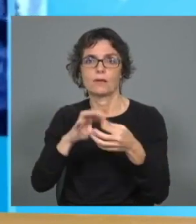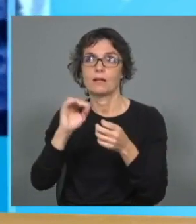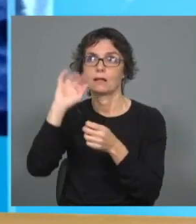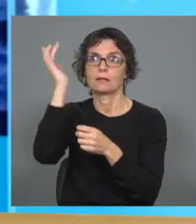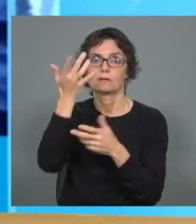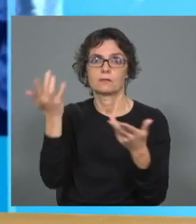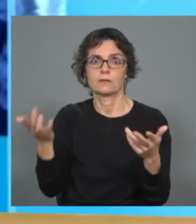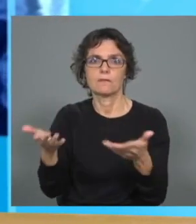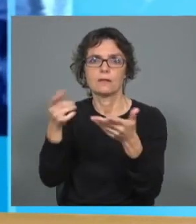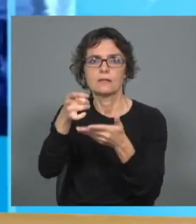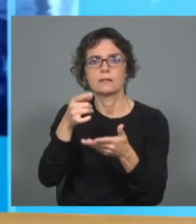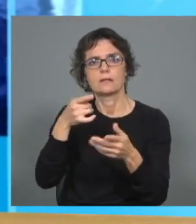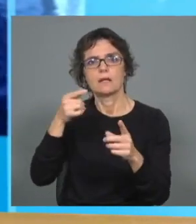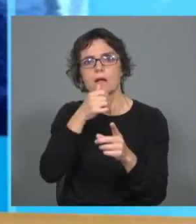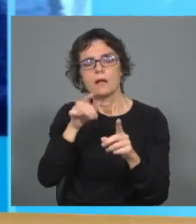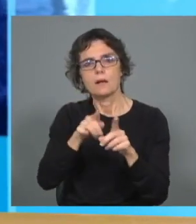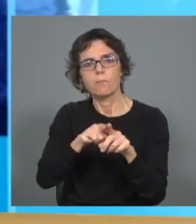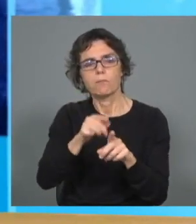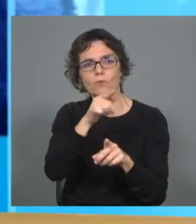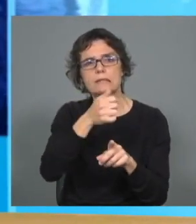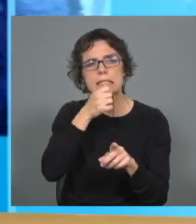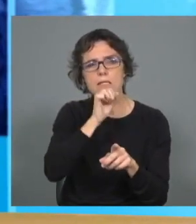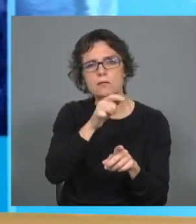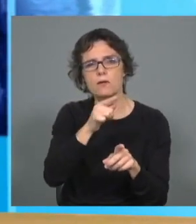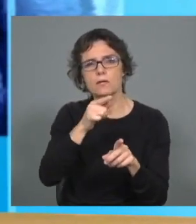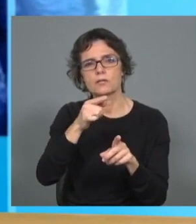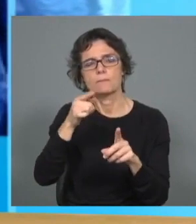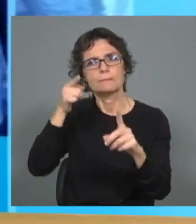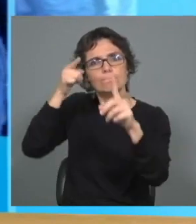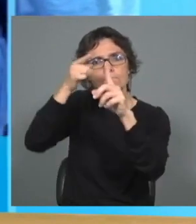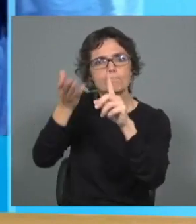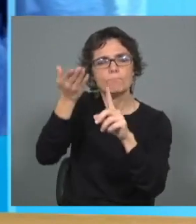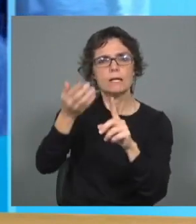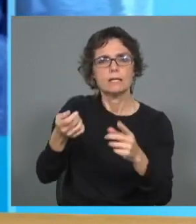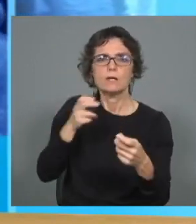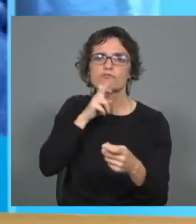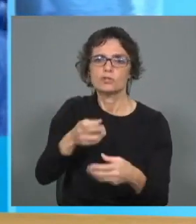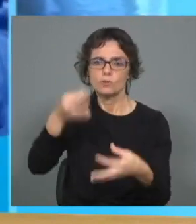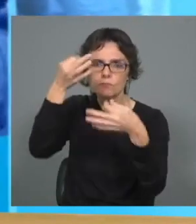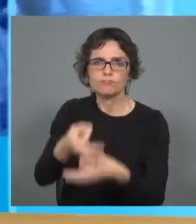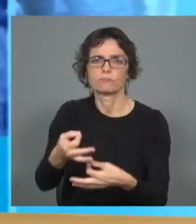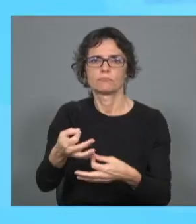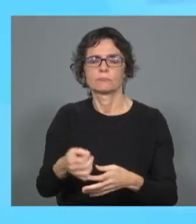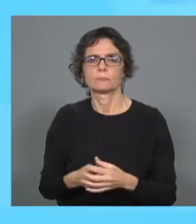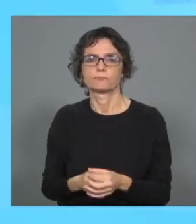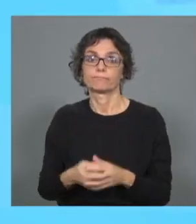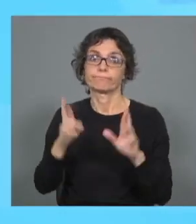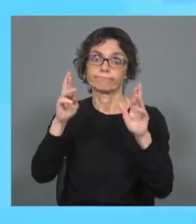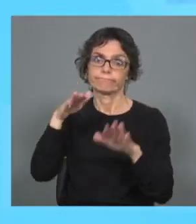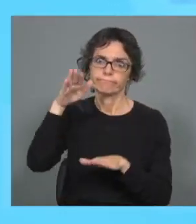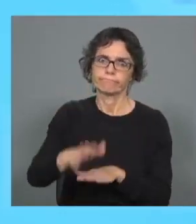de facto, ser mais ambiciosas e mais ajustadas à dimensão do problema. Esperemos que se dêem passos, de facto,